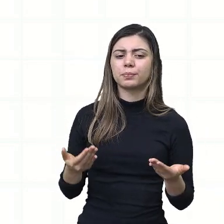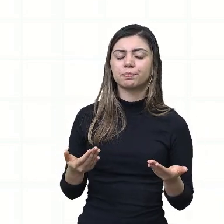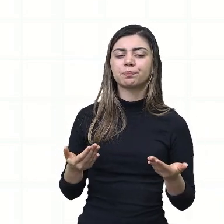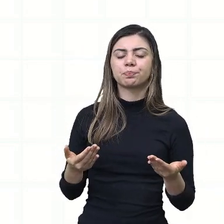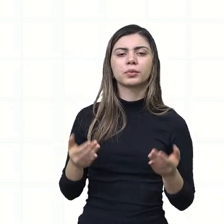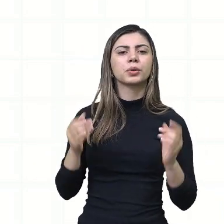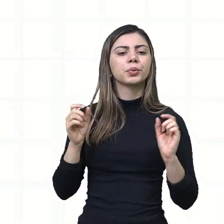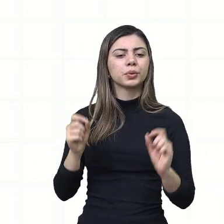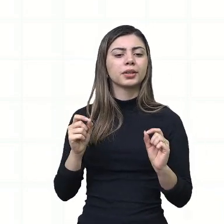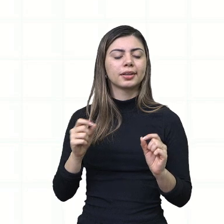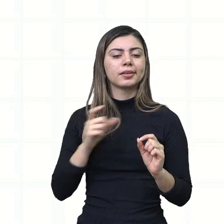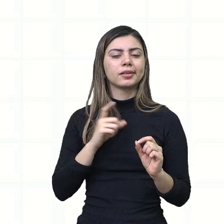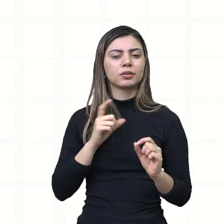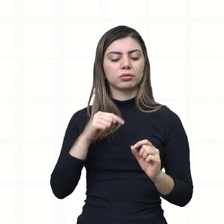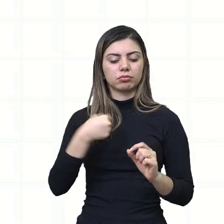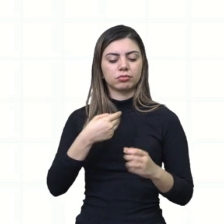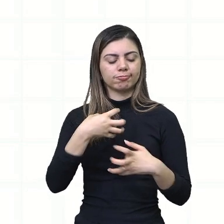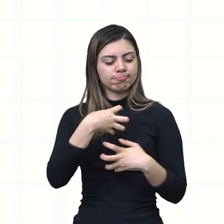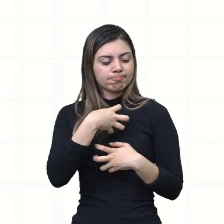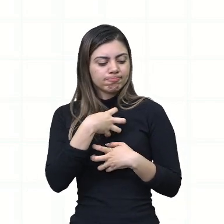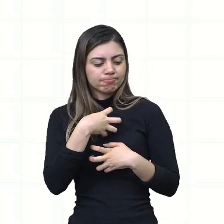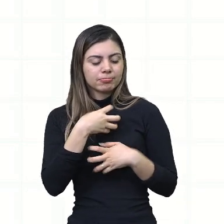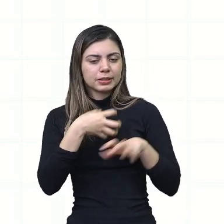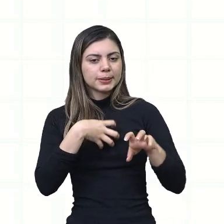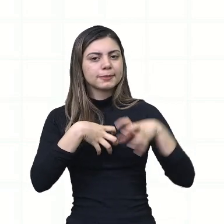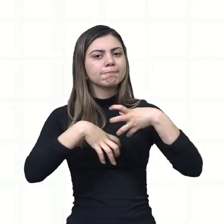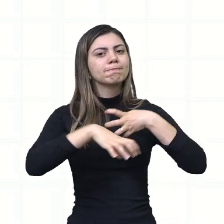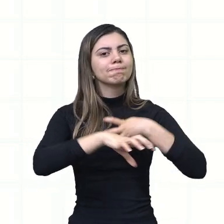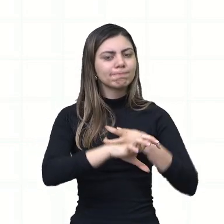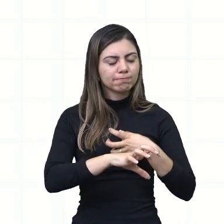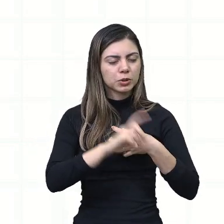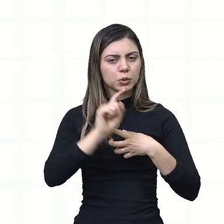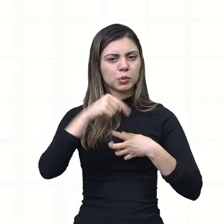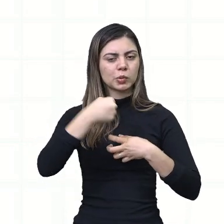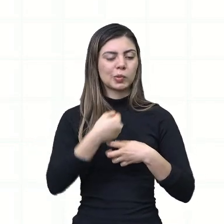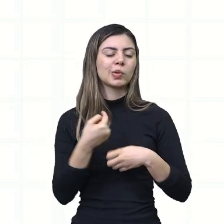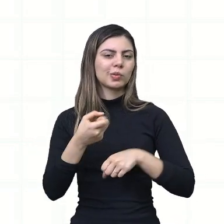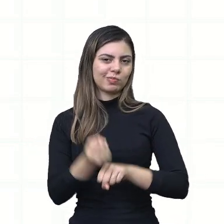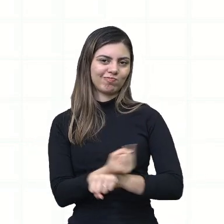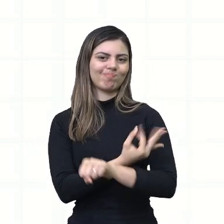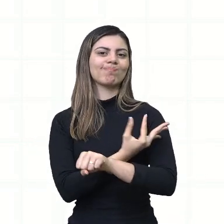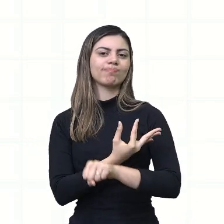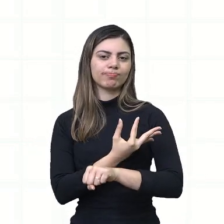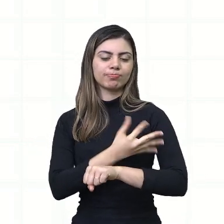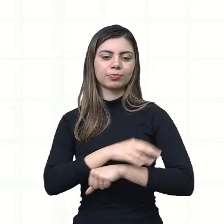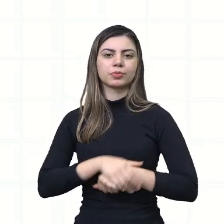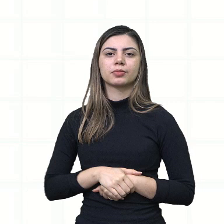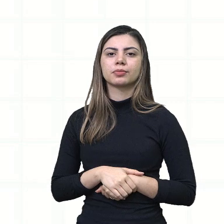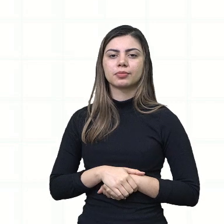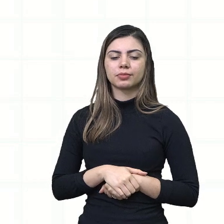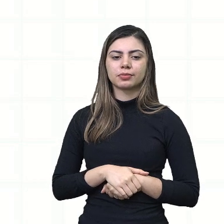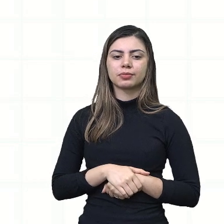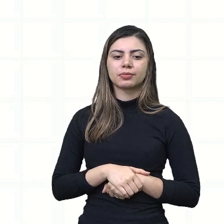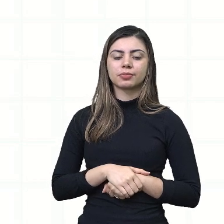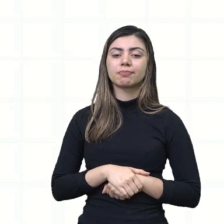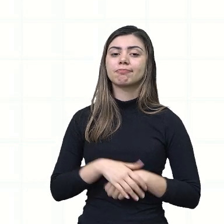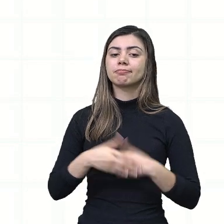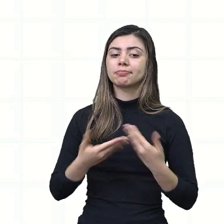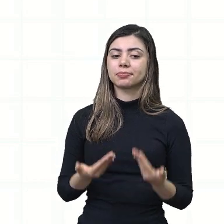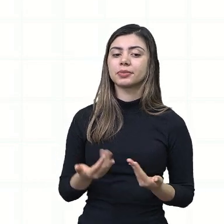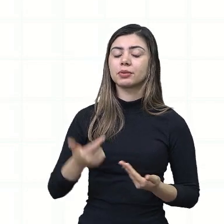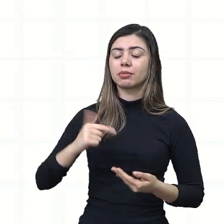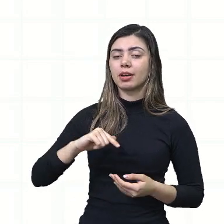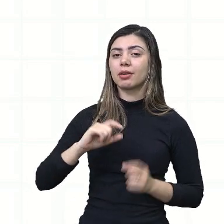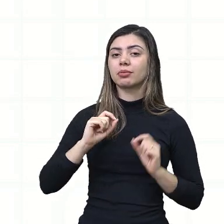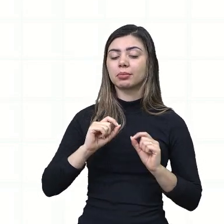causa em nós afeto. Mexe com os nossos sentimentos. É uma